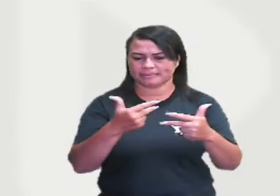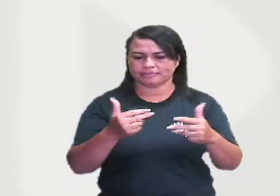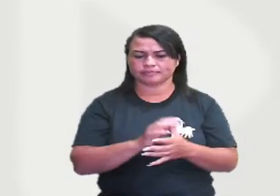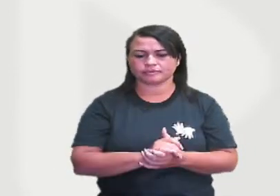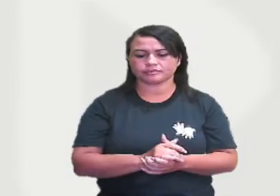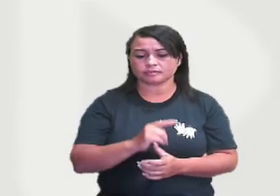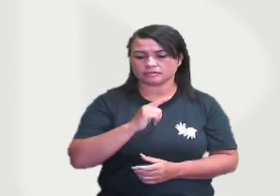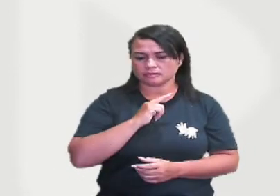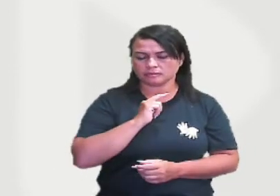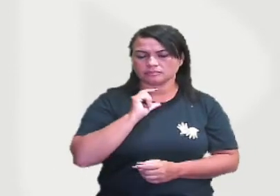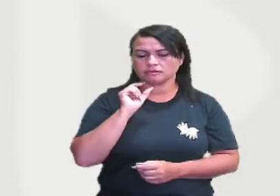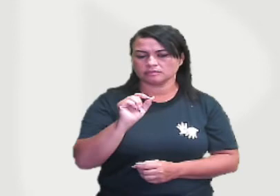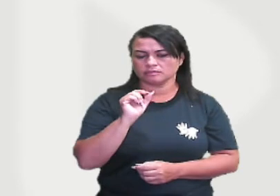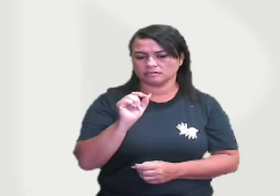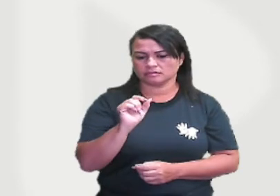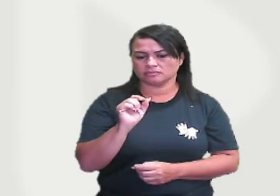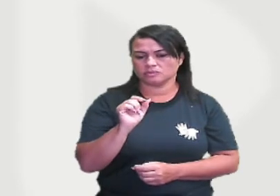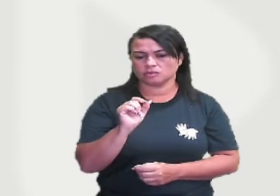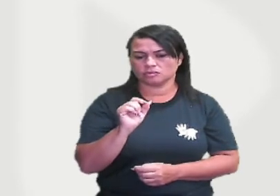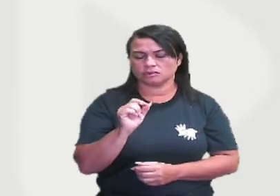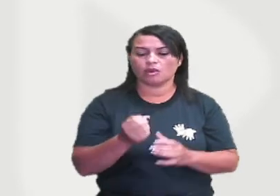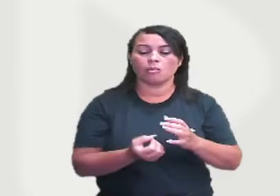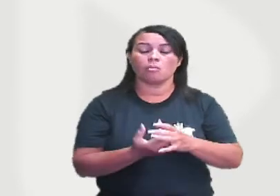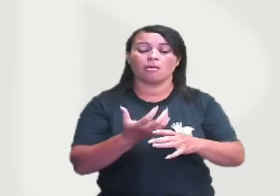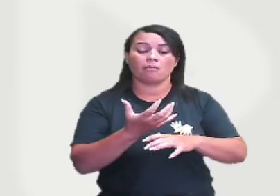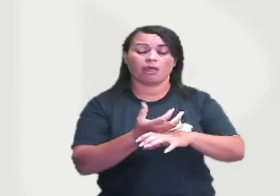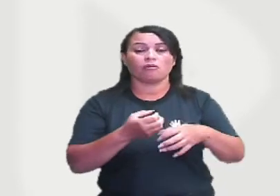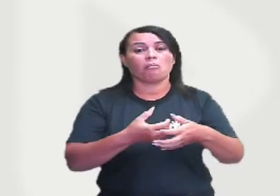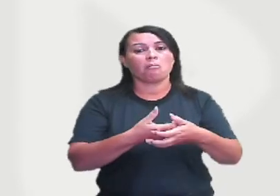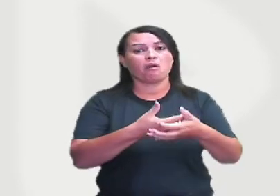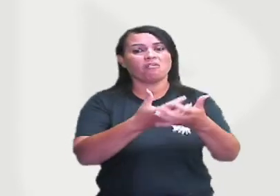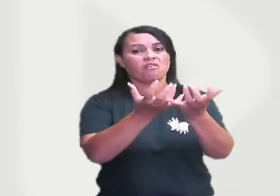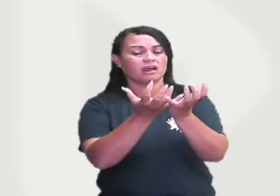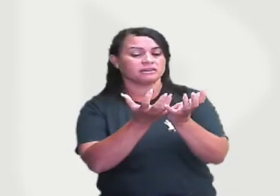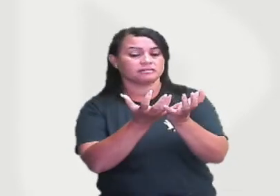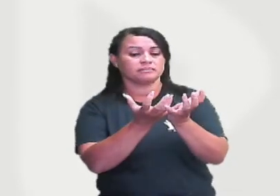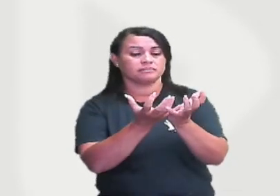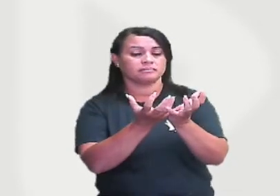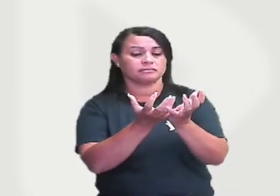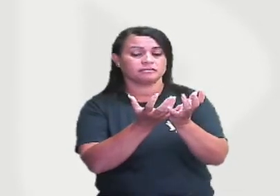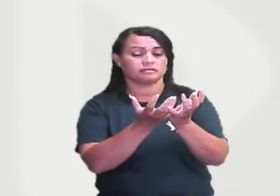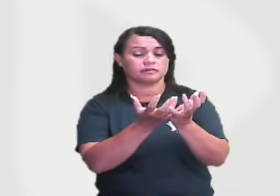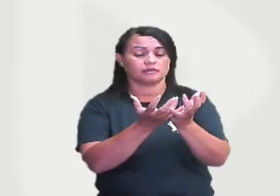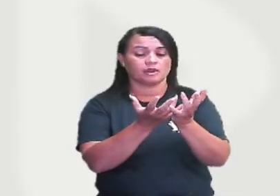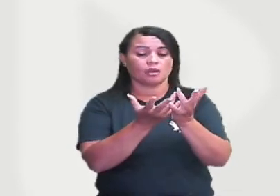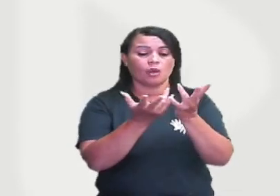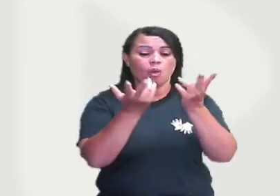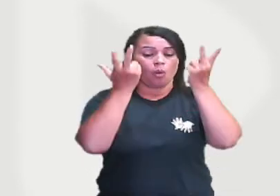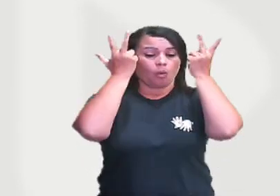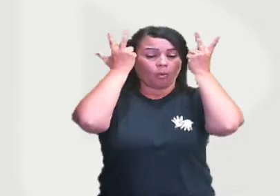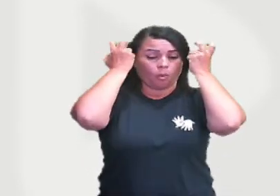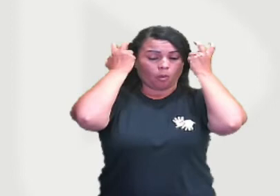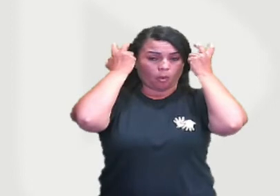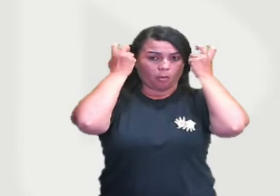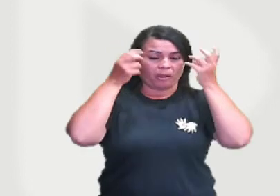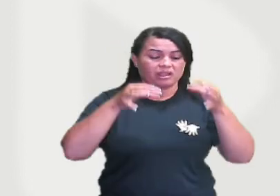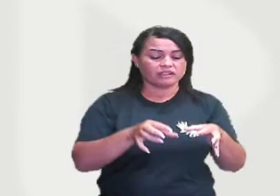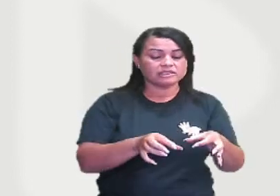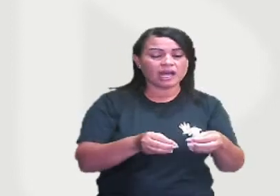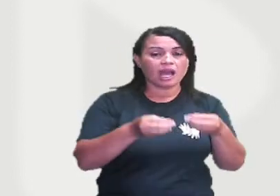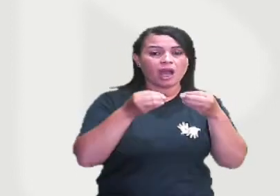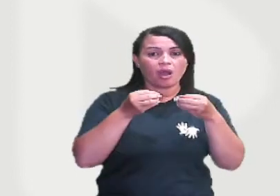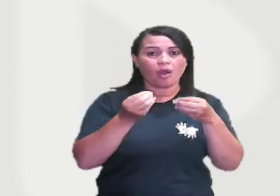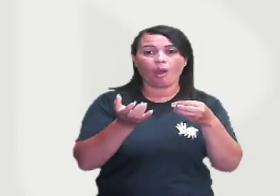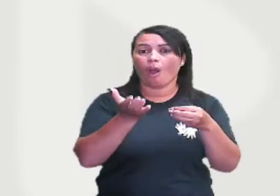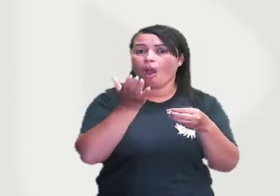ali uma planta, uma alface. O coelho vai estar se alimentando da alface,